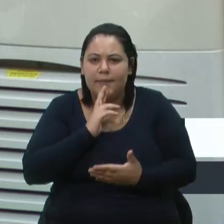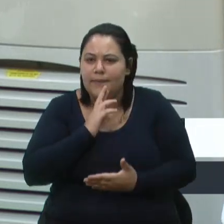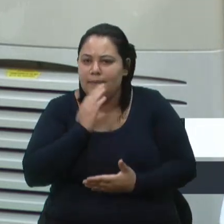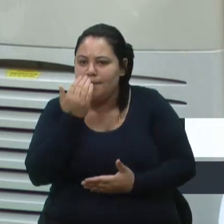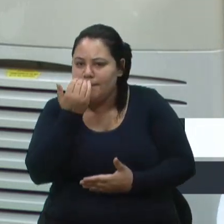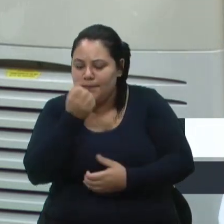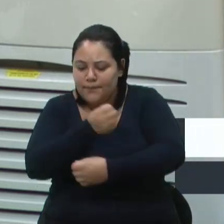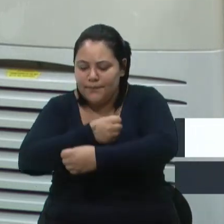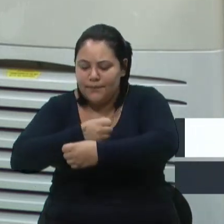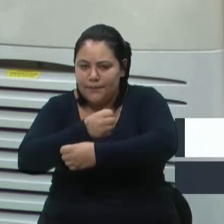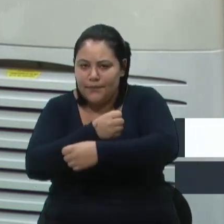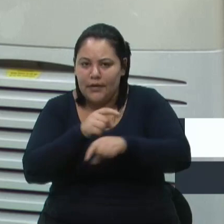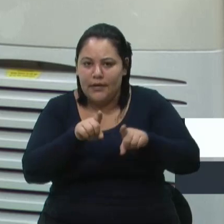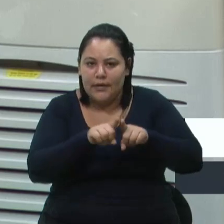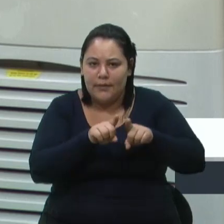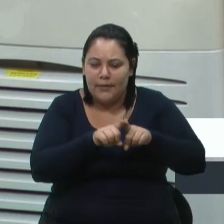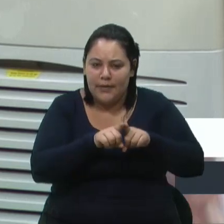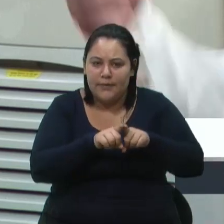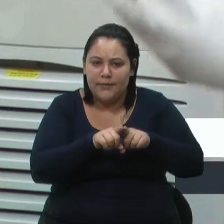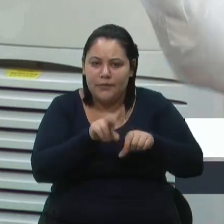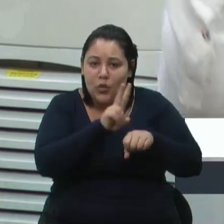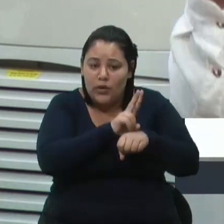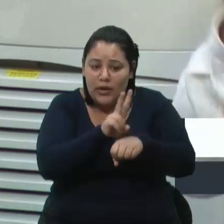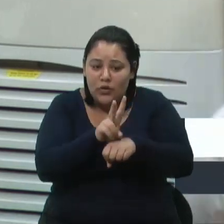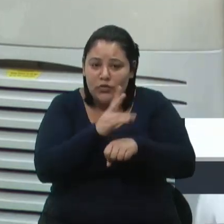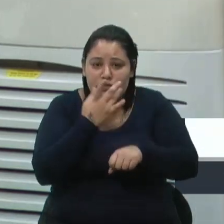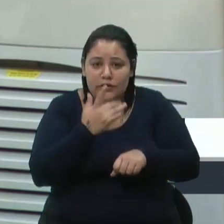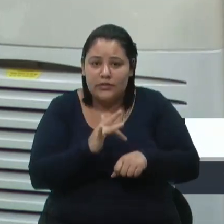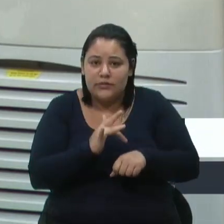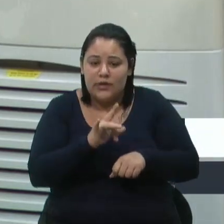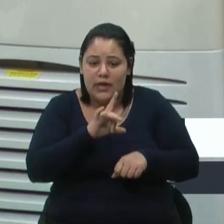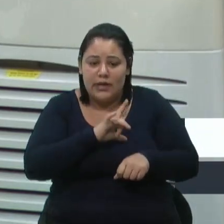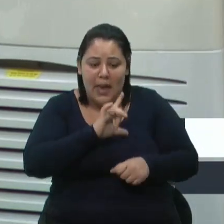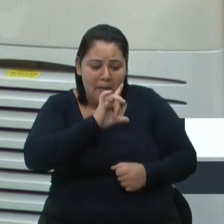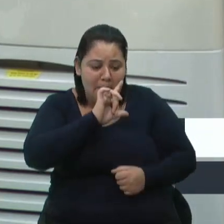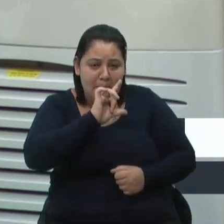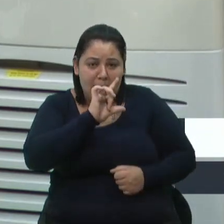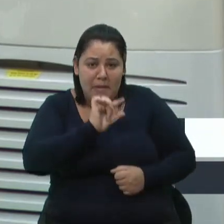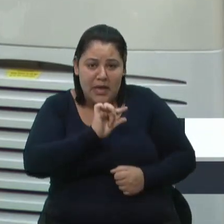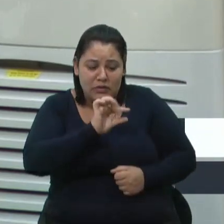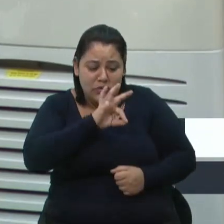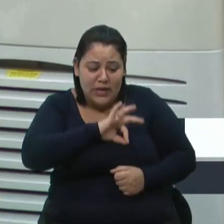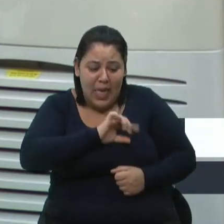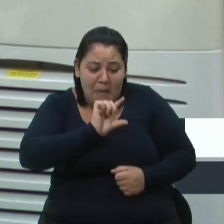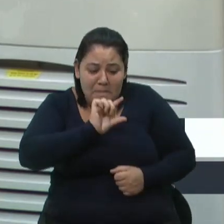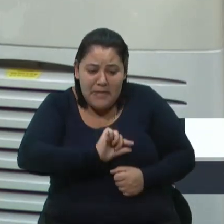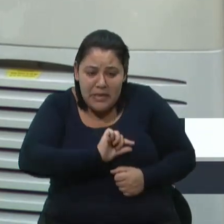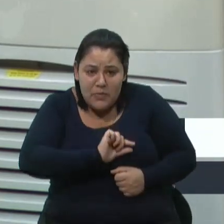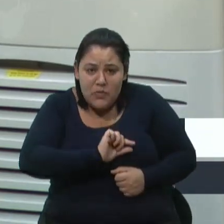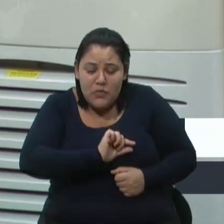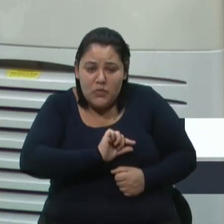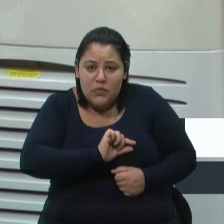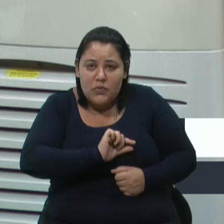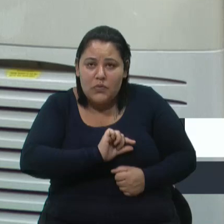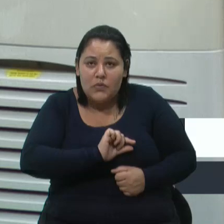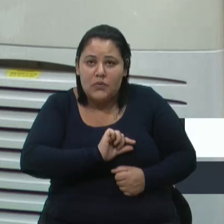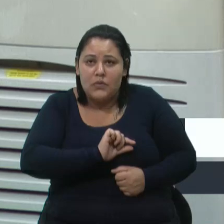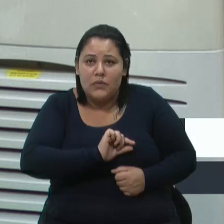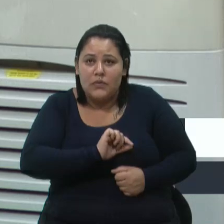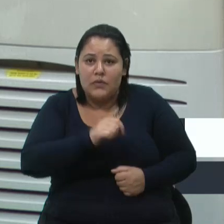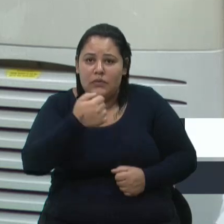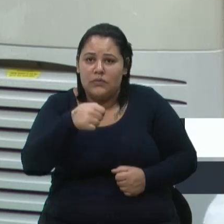como monitores, eles ganham menos que o salário mínimo no seu vencimento básico. E eles têm que